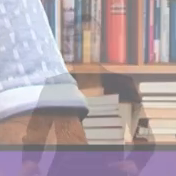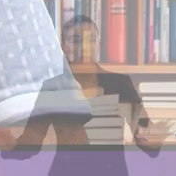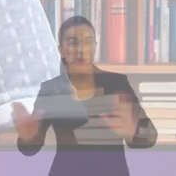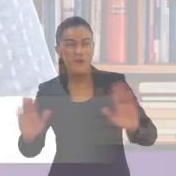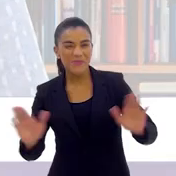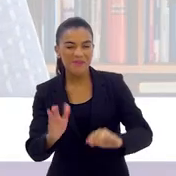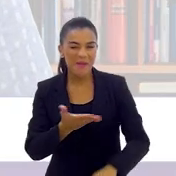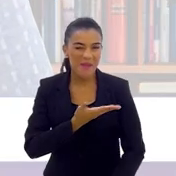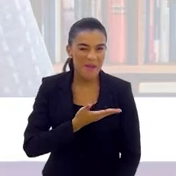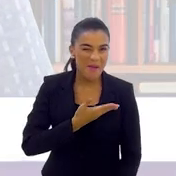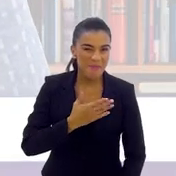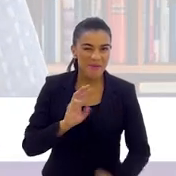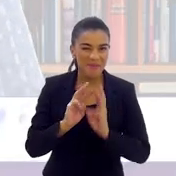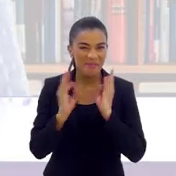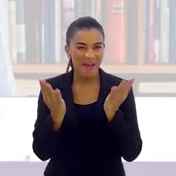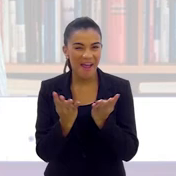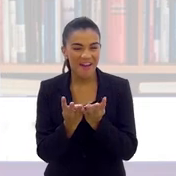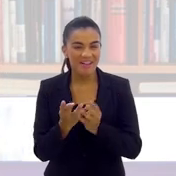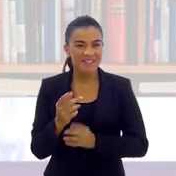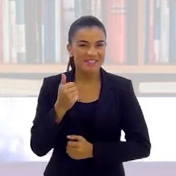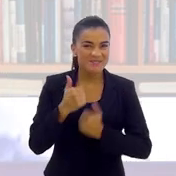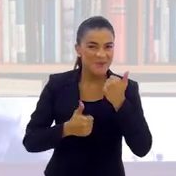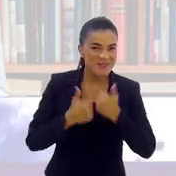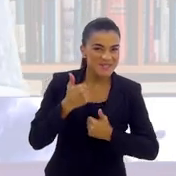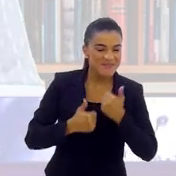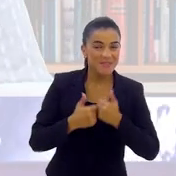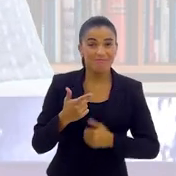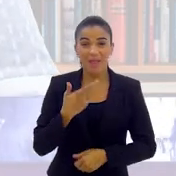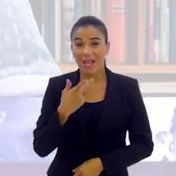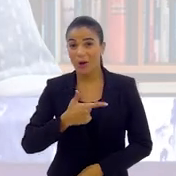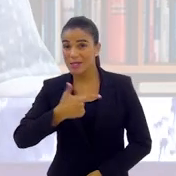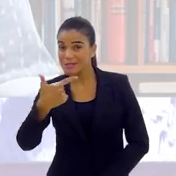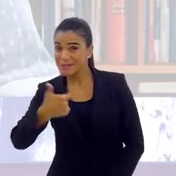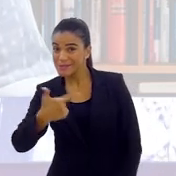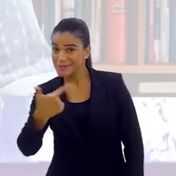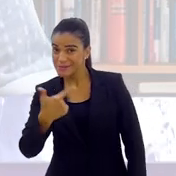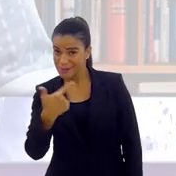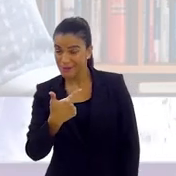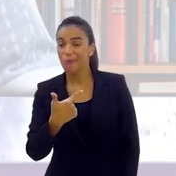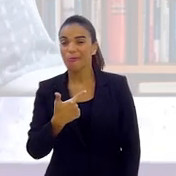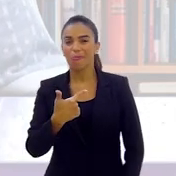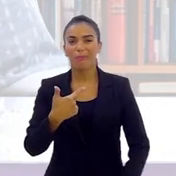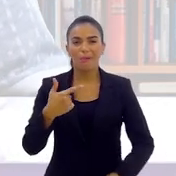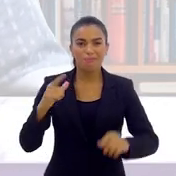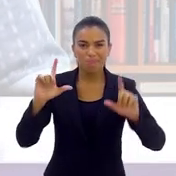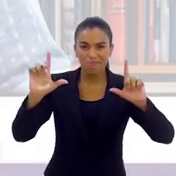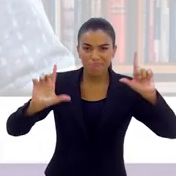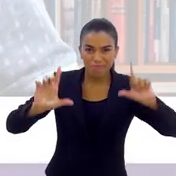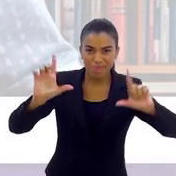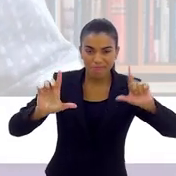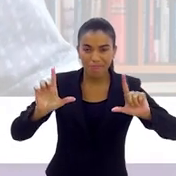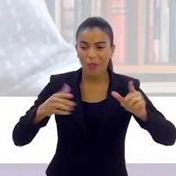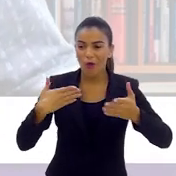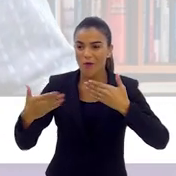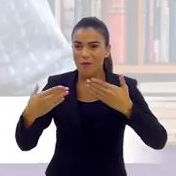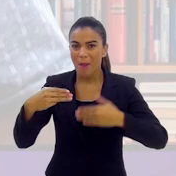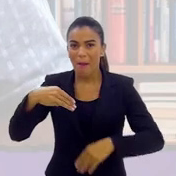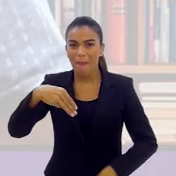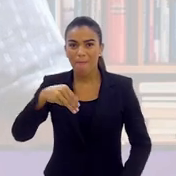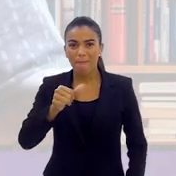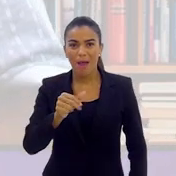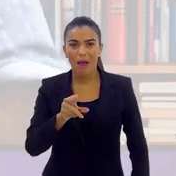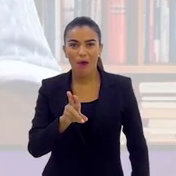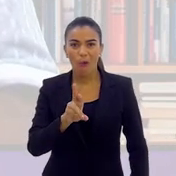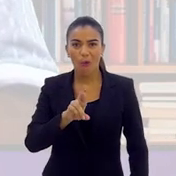Muito bem, amigos do Arena Esportiva, estamos de volta para a segunda parte do Arena Esportiva com Mauro Galvão,